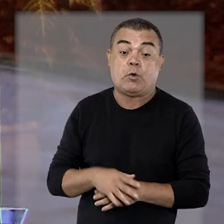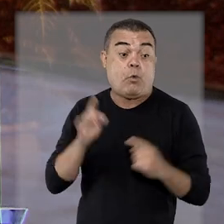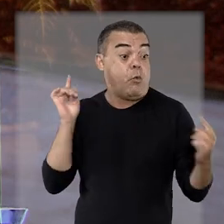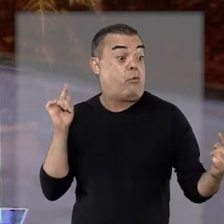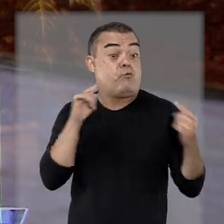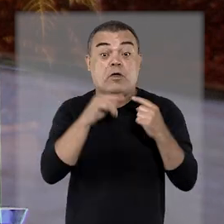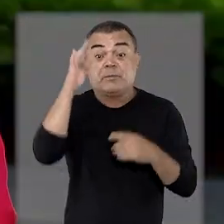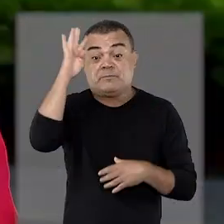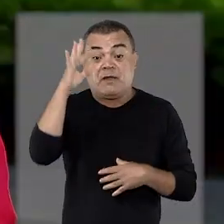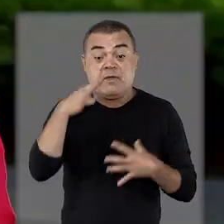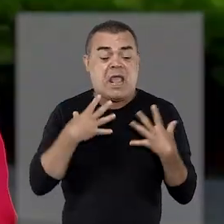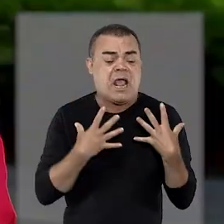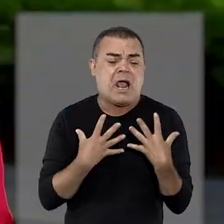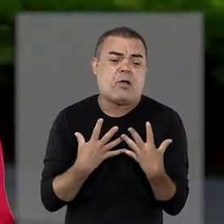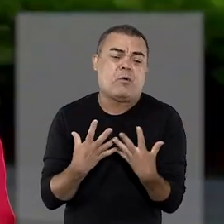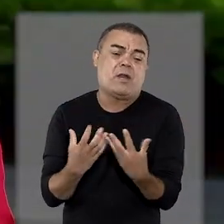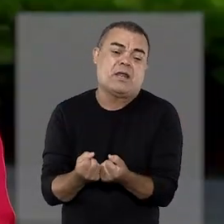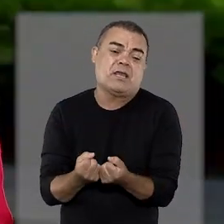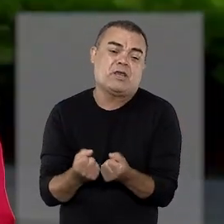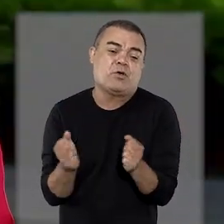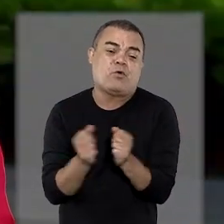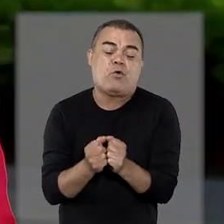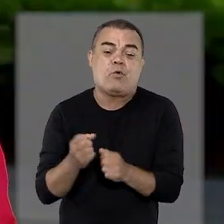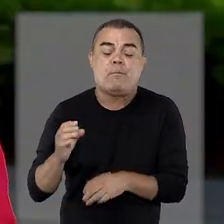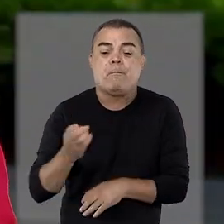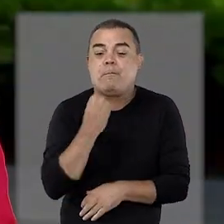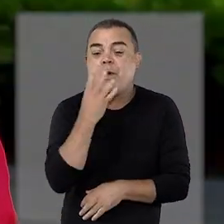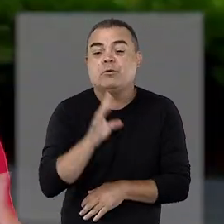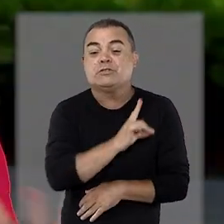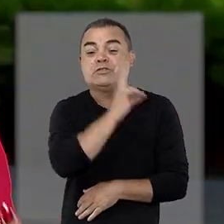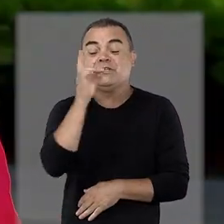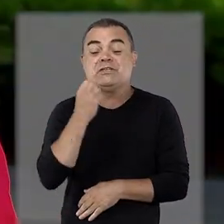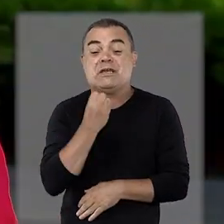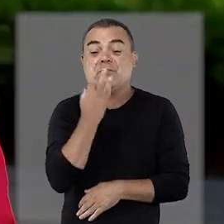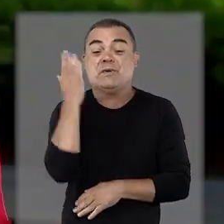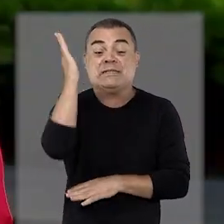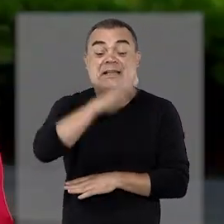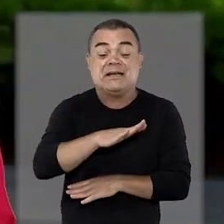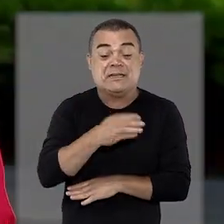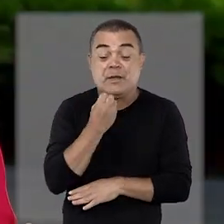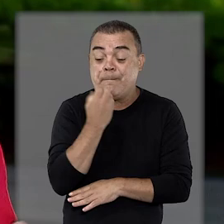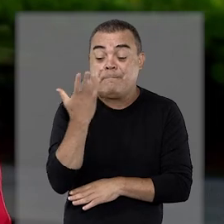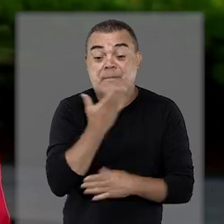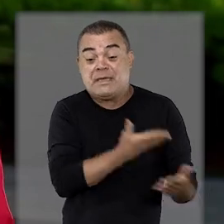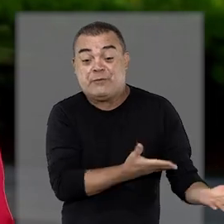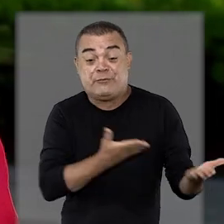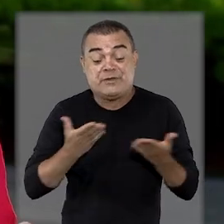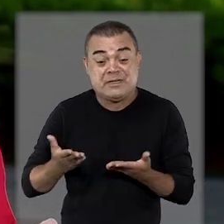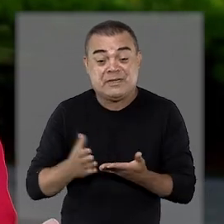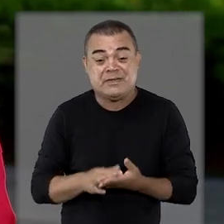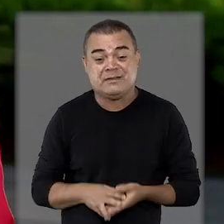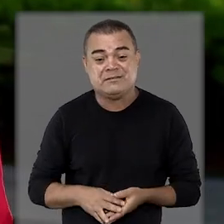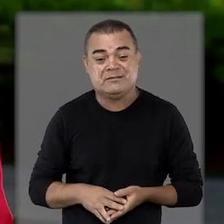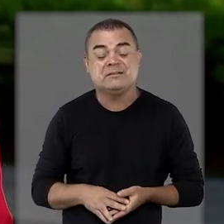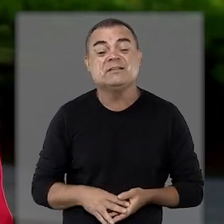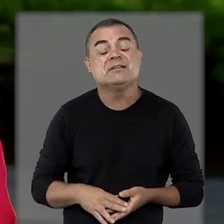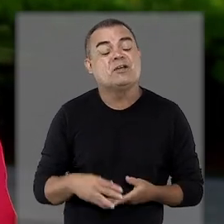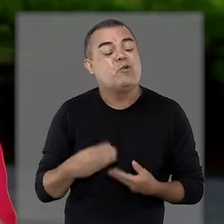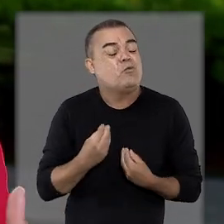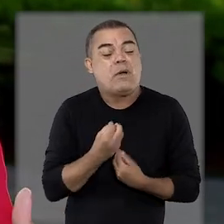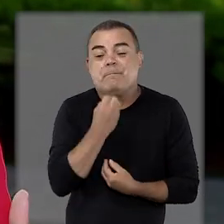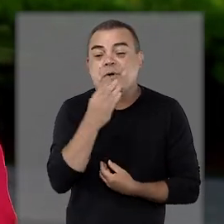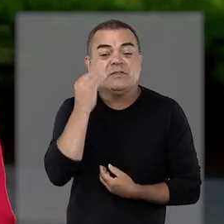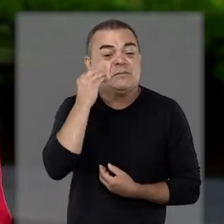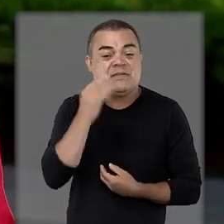da melhor forma. O foco principal é acolher. Acolher com bom dia, boa tarde, seja bem-vindo,